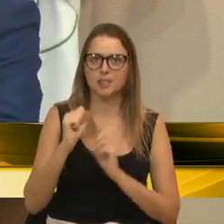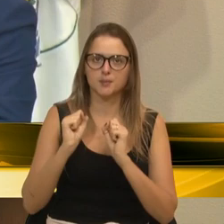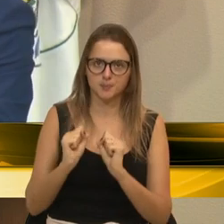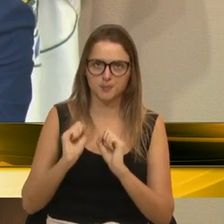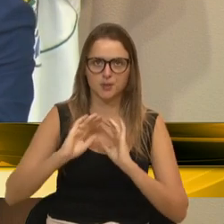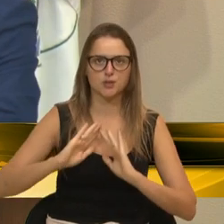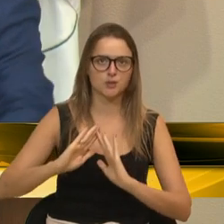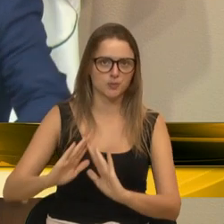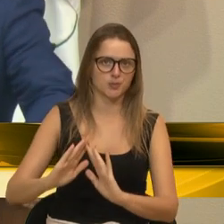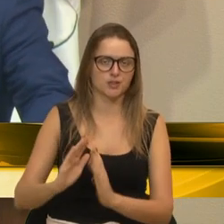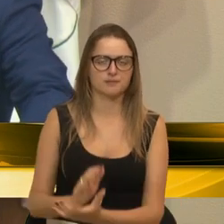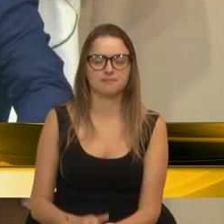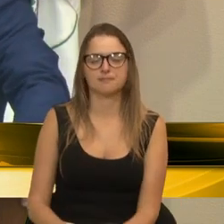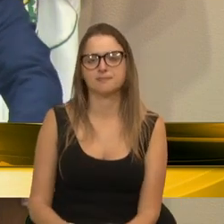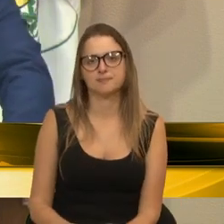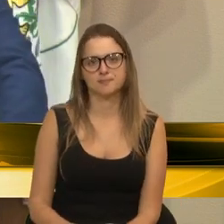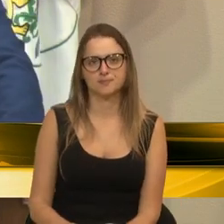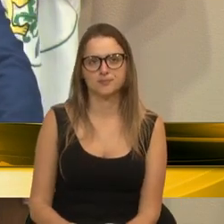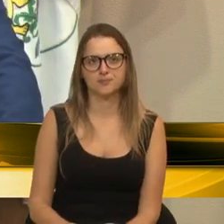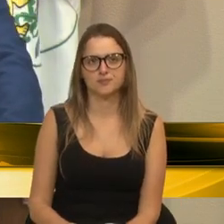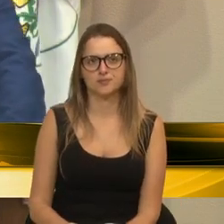solicitar novamente, vereador Rafael.